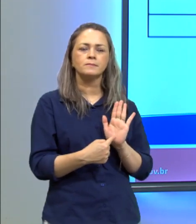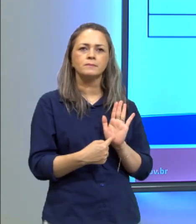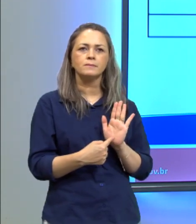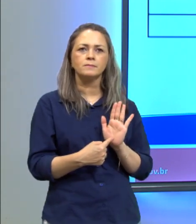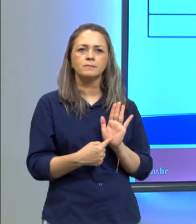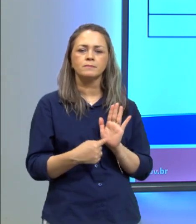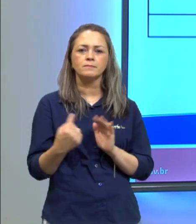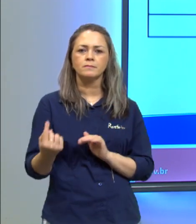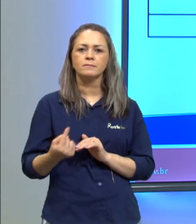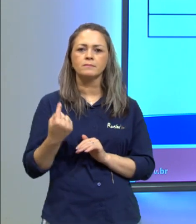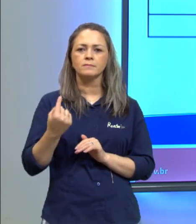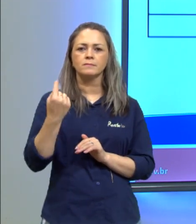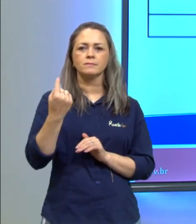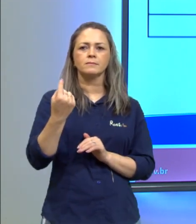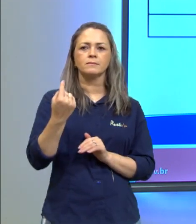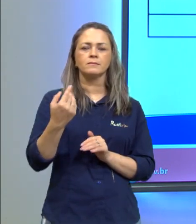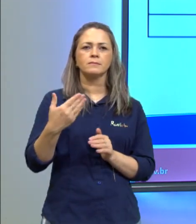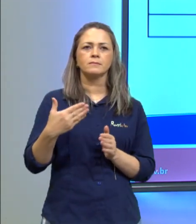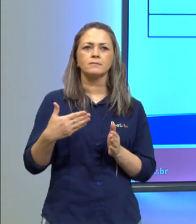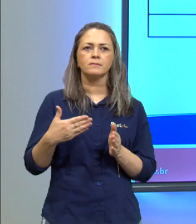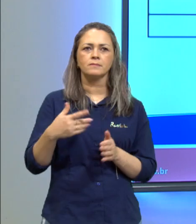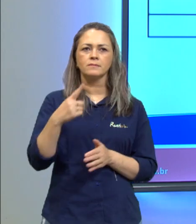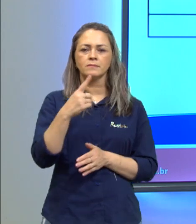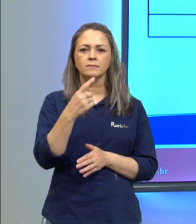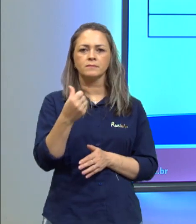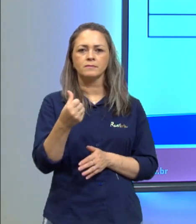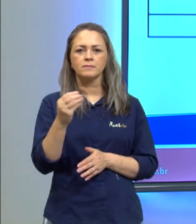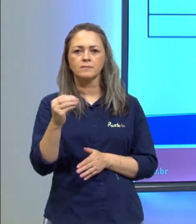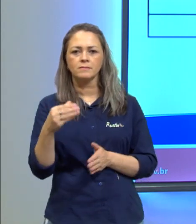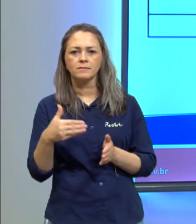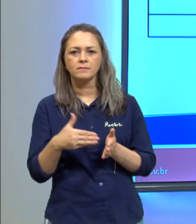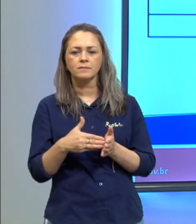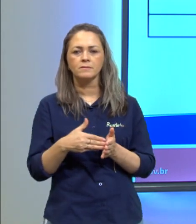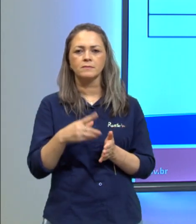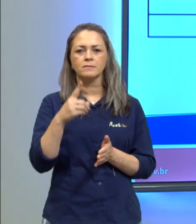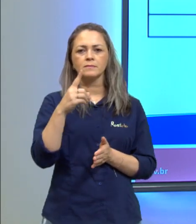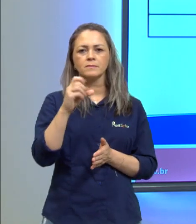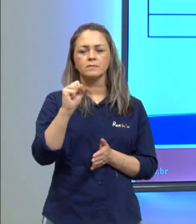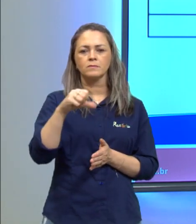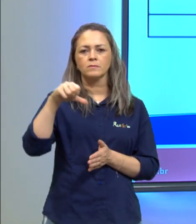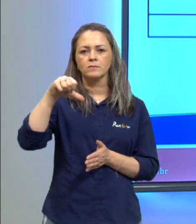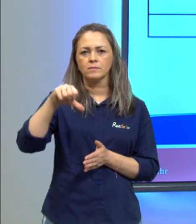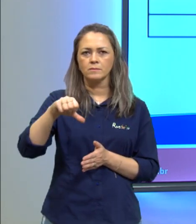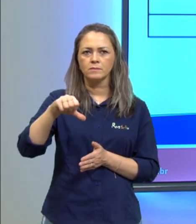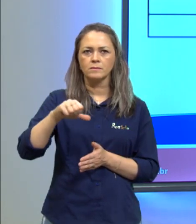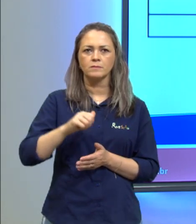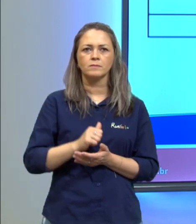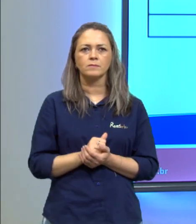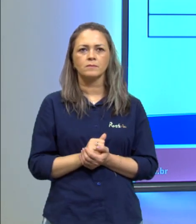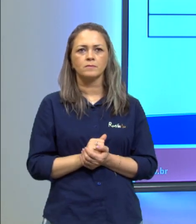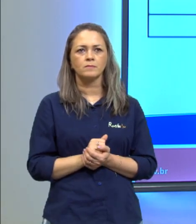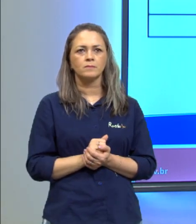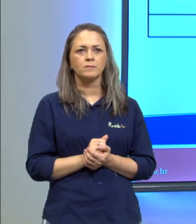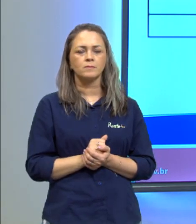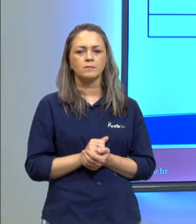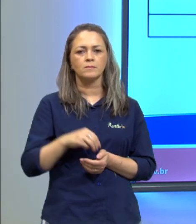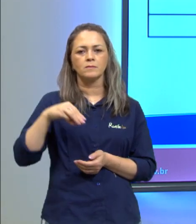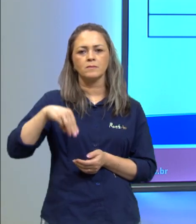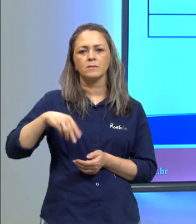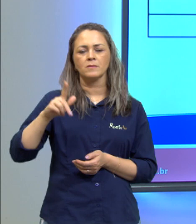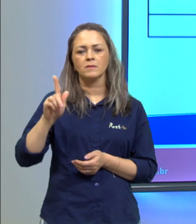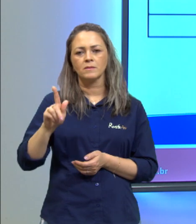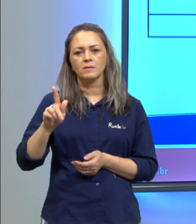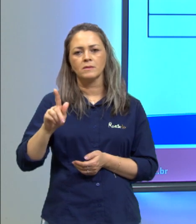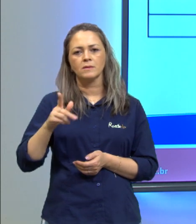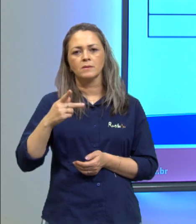considerada alta se ela está entre 160 e 189 né miligramas por